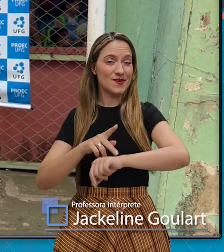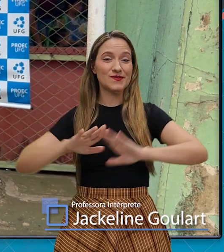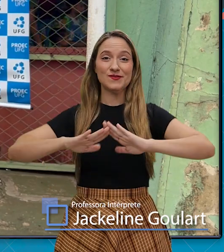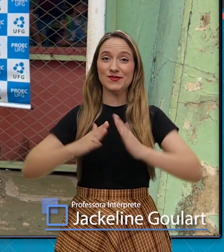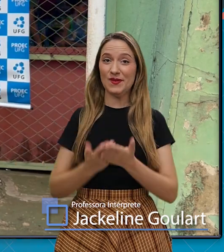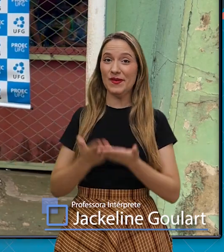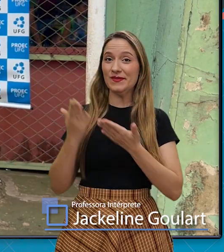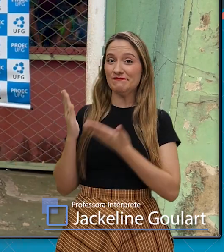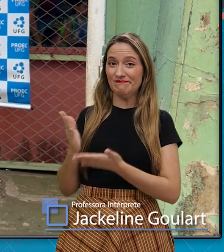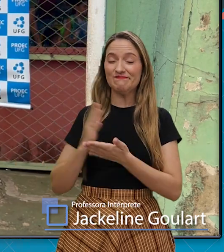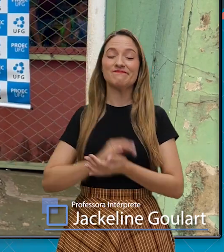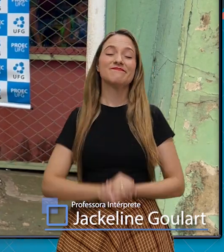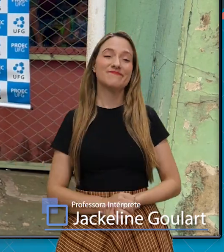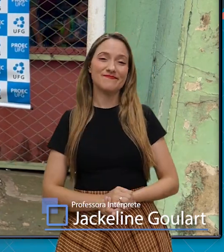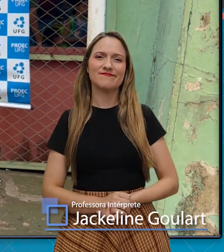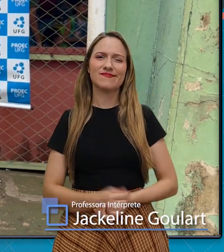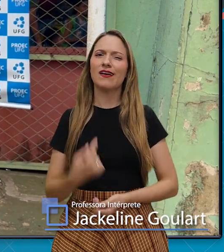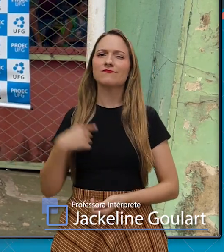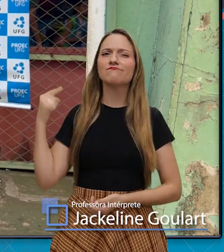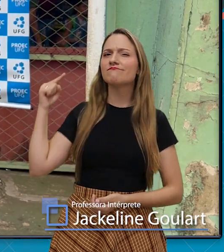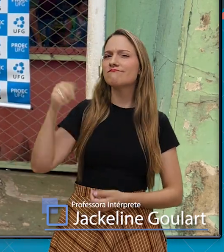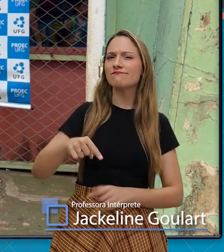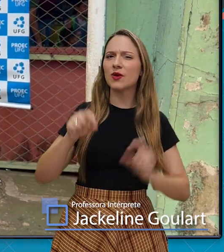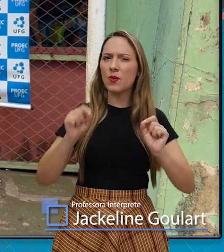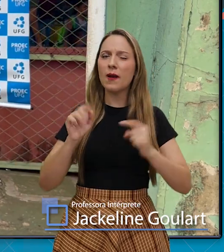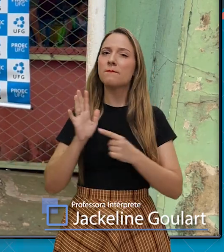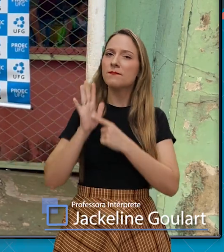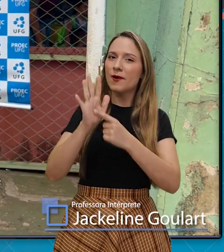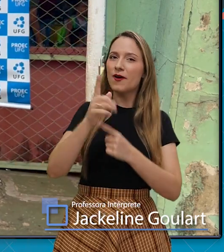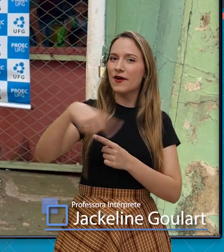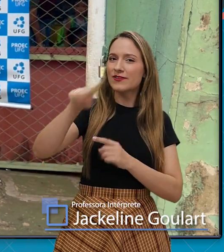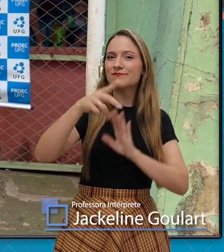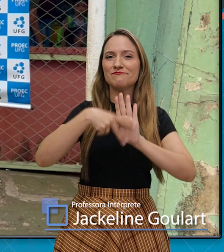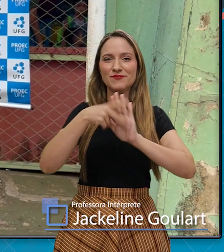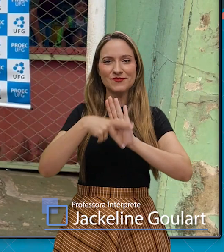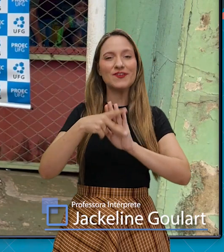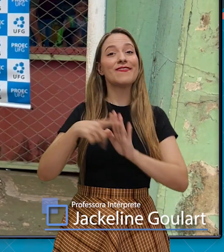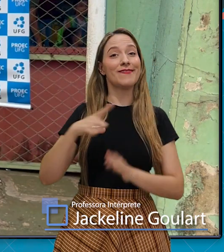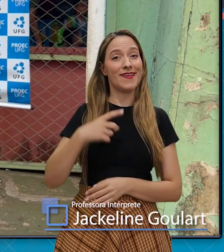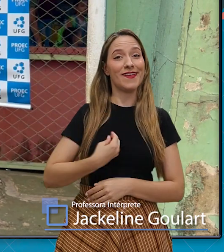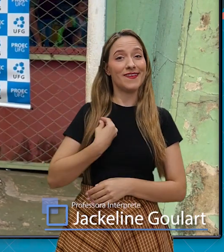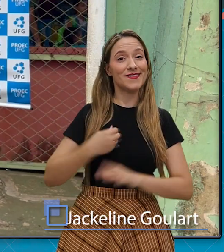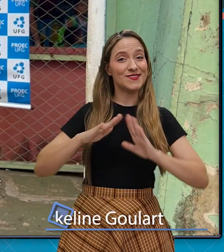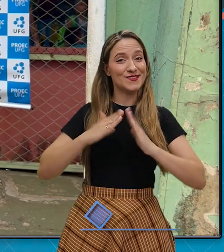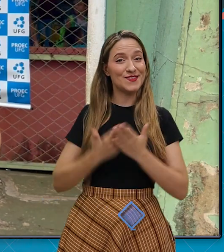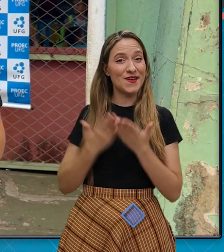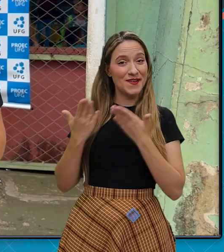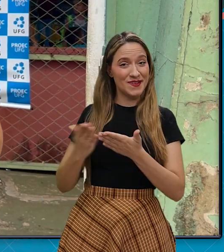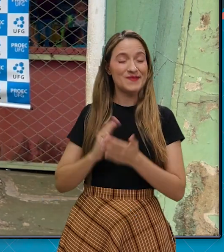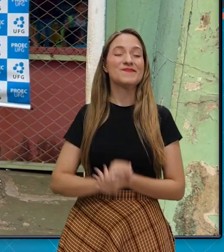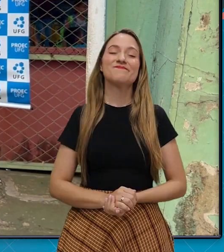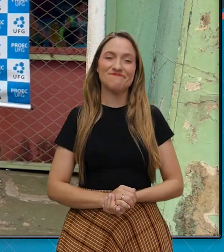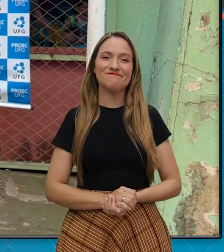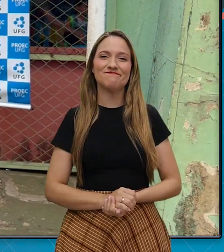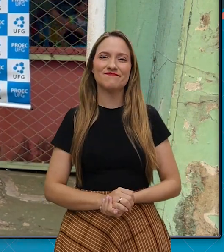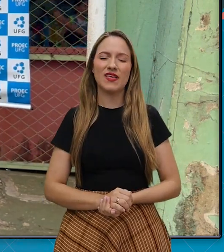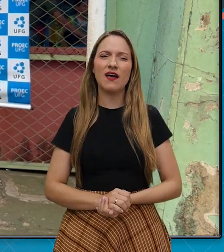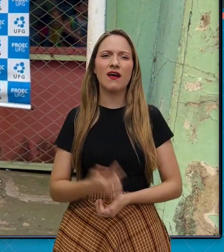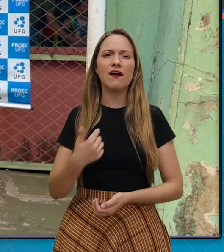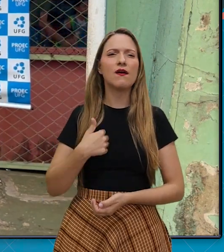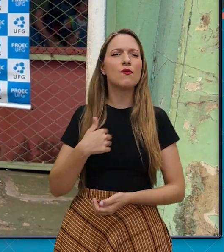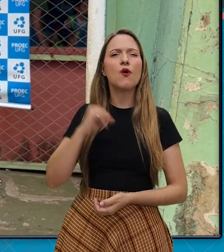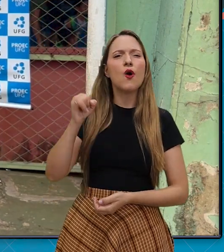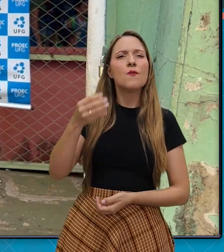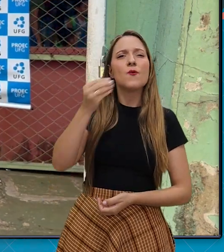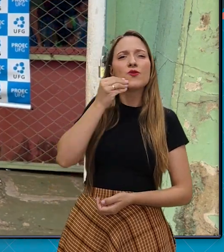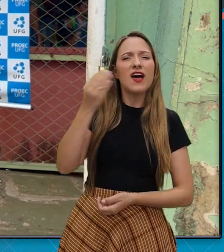Laurício Pedro Rasmussen e estou aqui hoje para falar um pouquinho desse projeto que nós trouxemos para a nossa escola. Na ocasião,